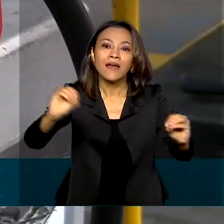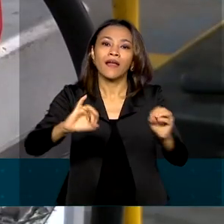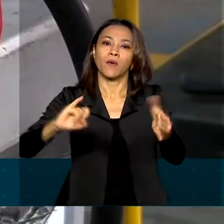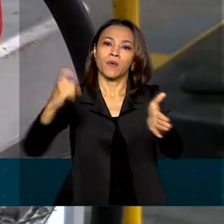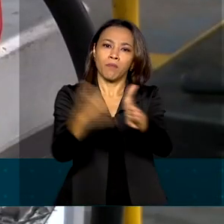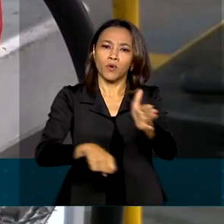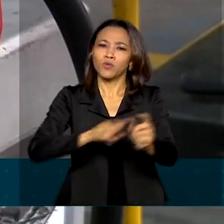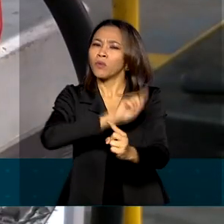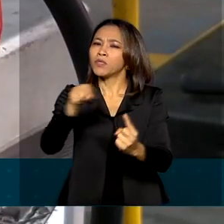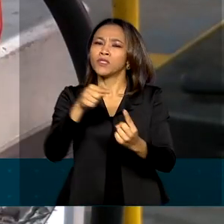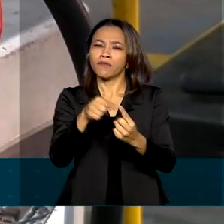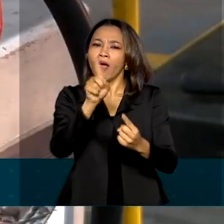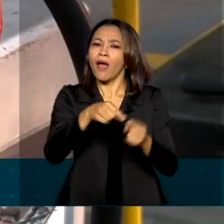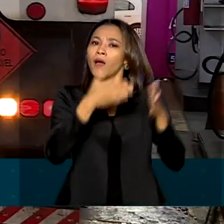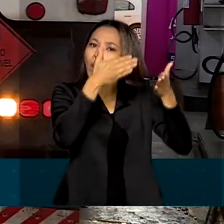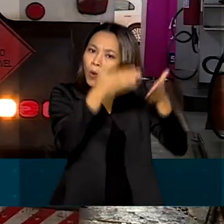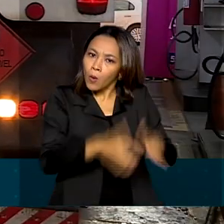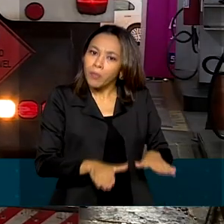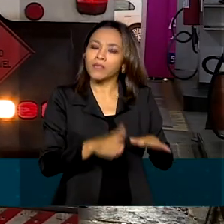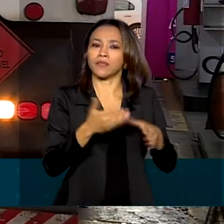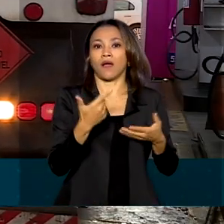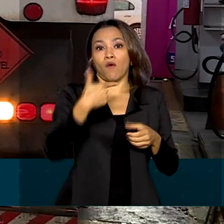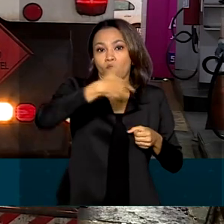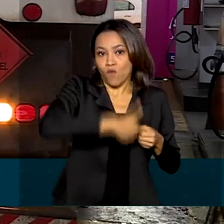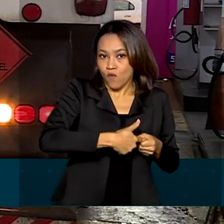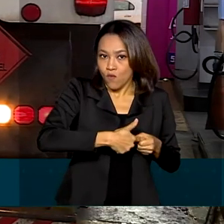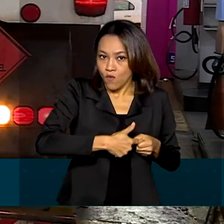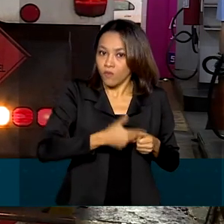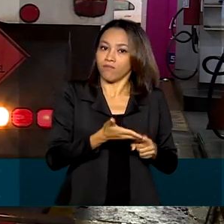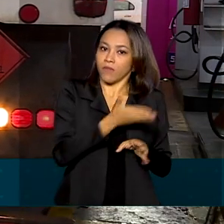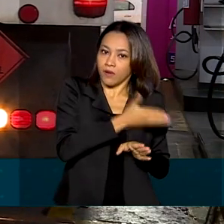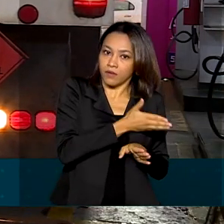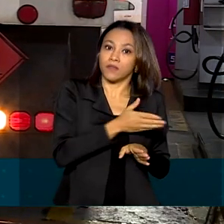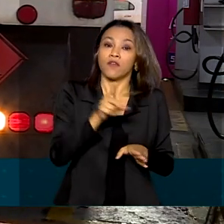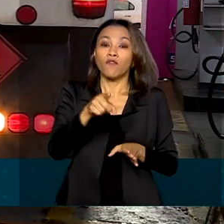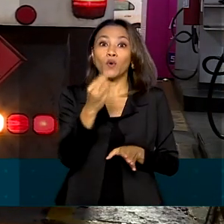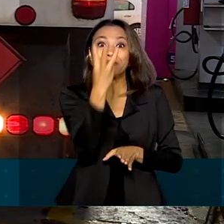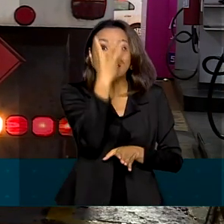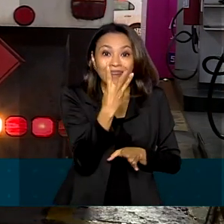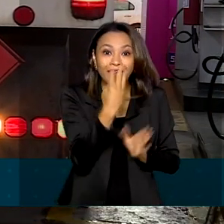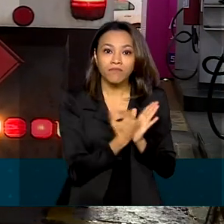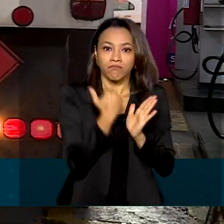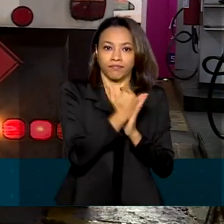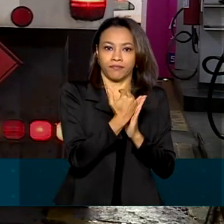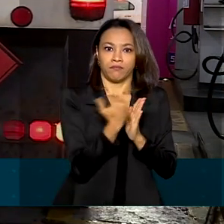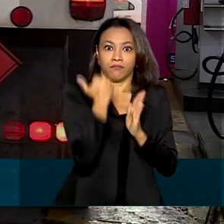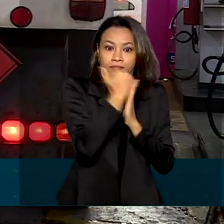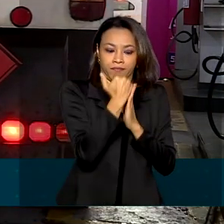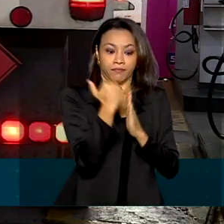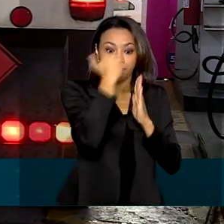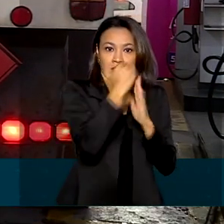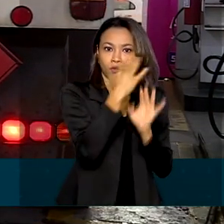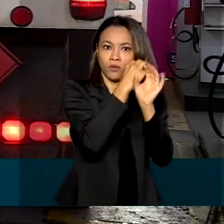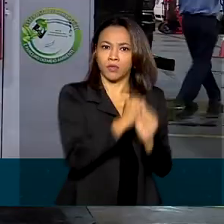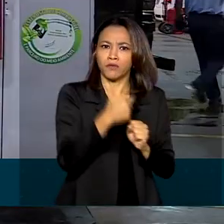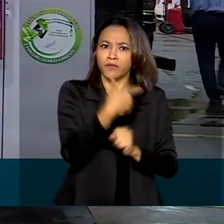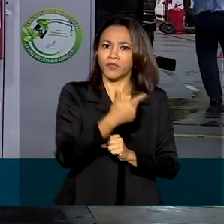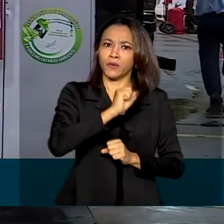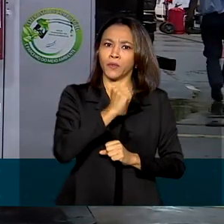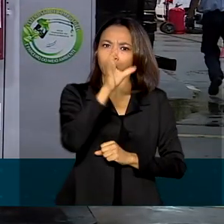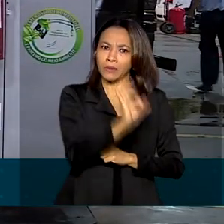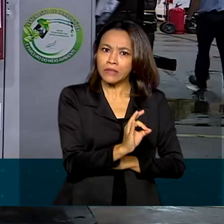reajustes no preço do combustível. Em 2021, foram três aumentos que somam quase 28%.